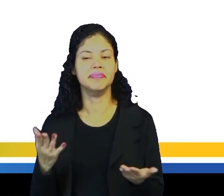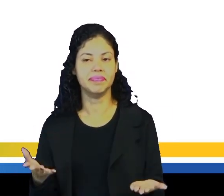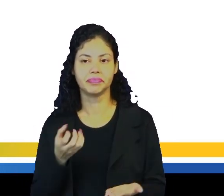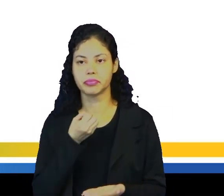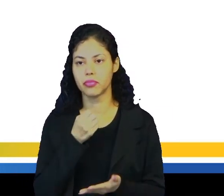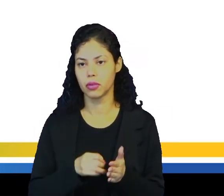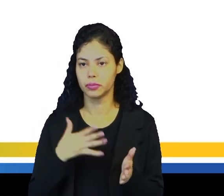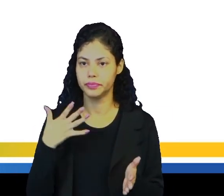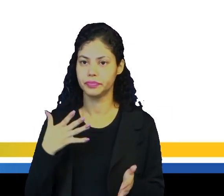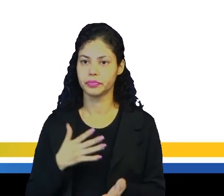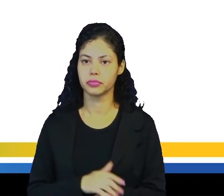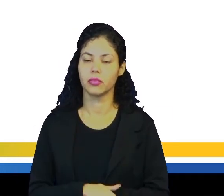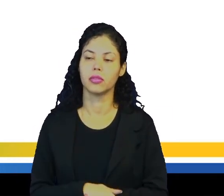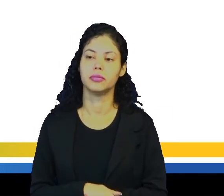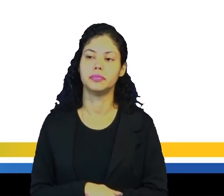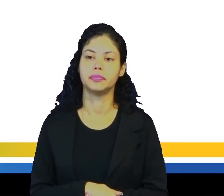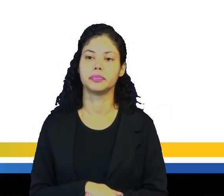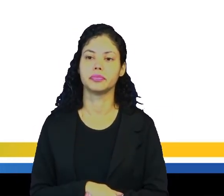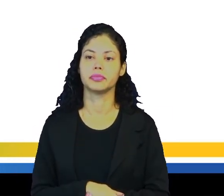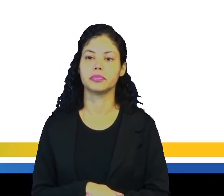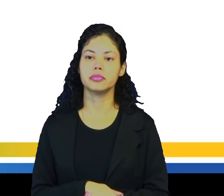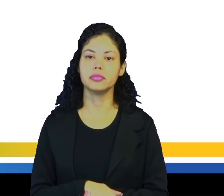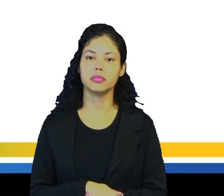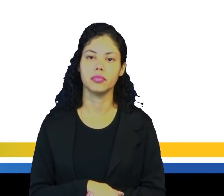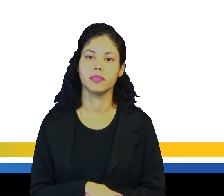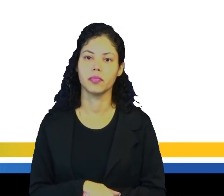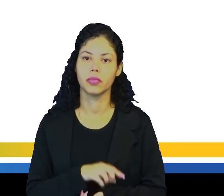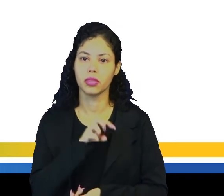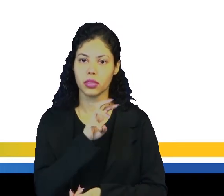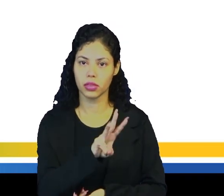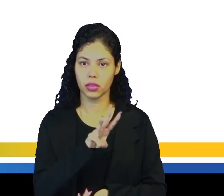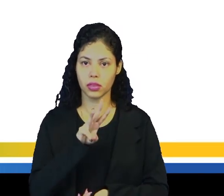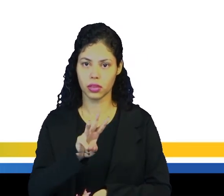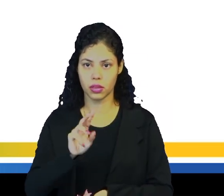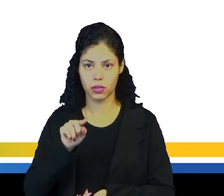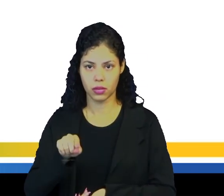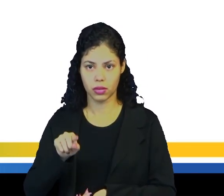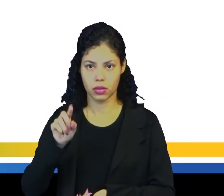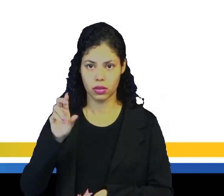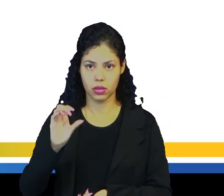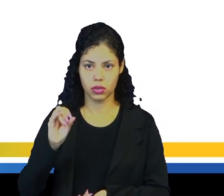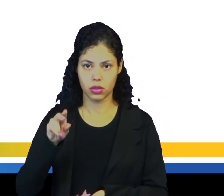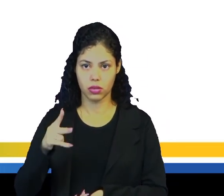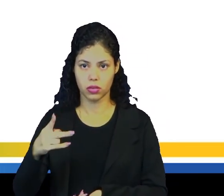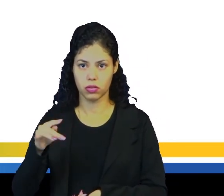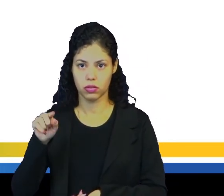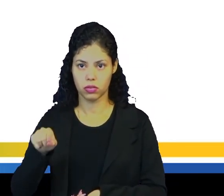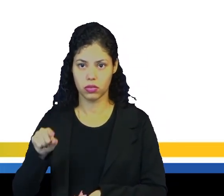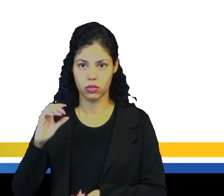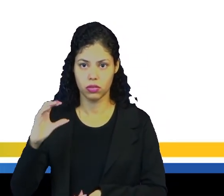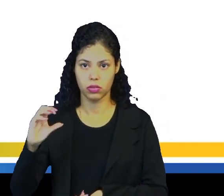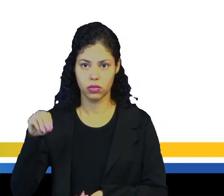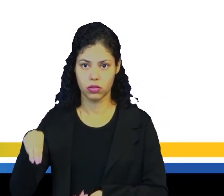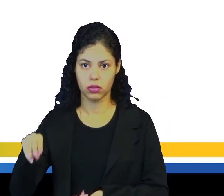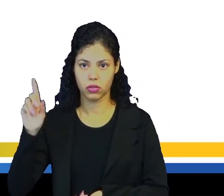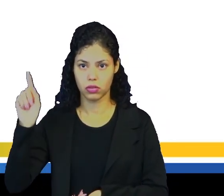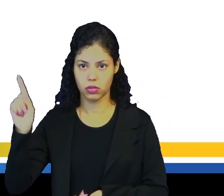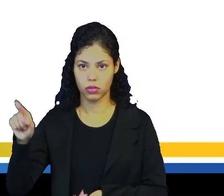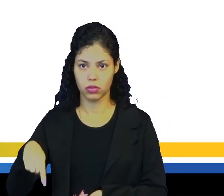ok? No caso, né, o endereço http, barra, barra, www